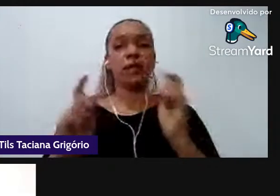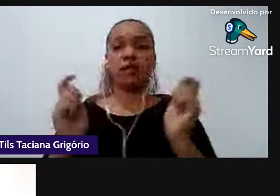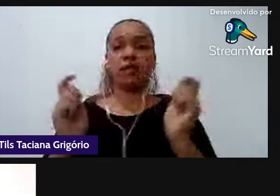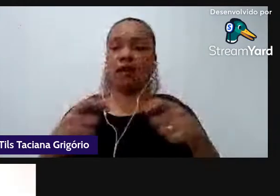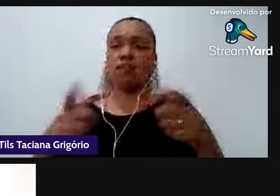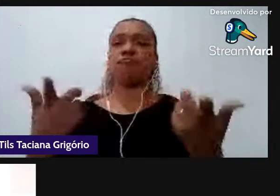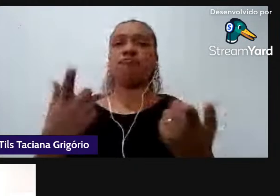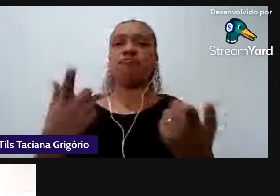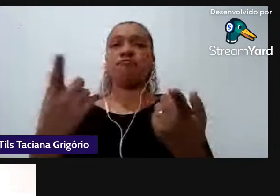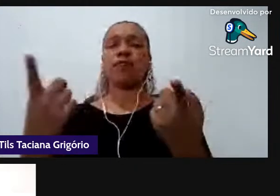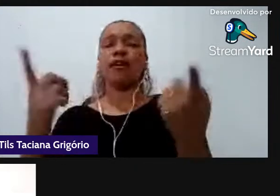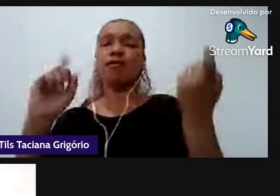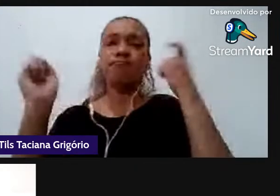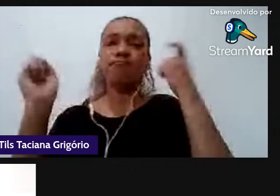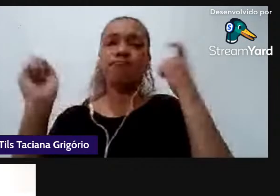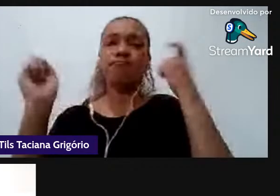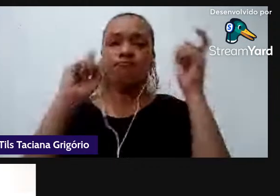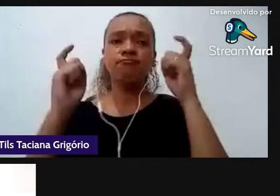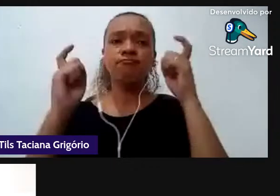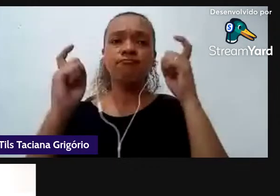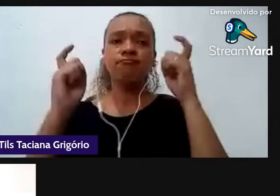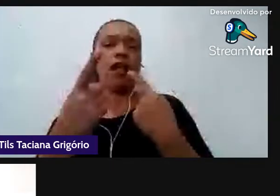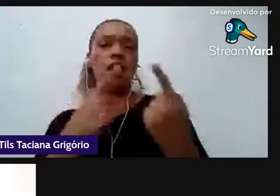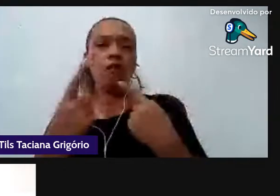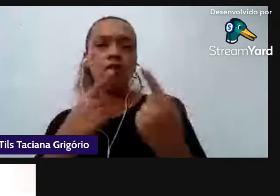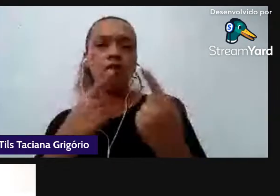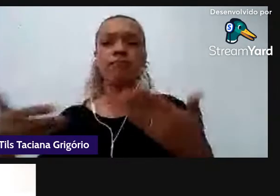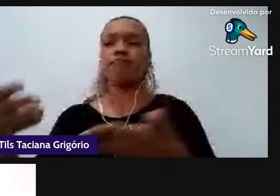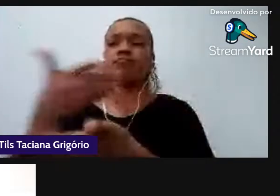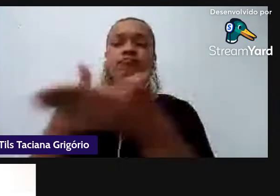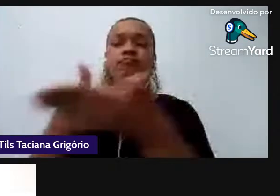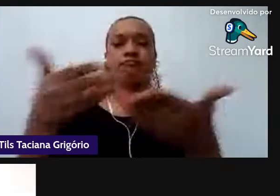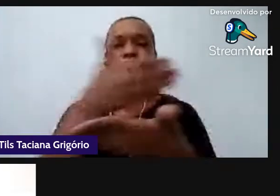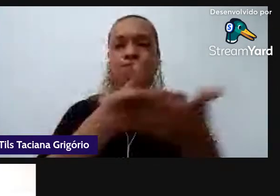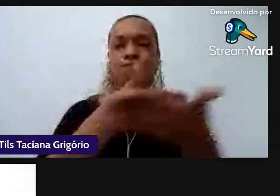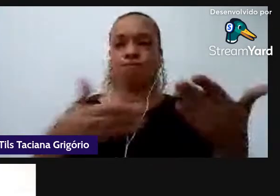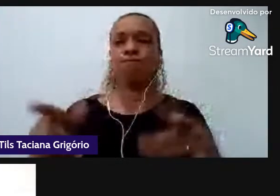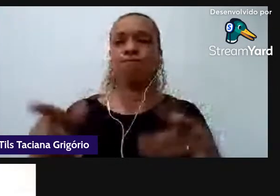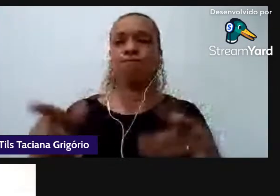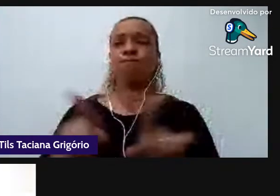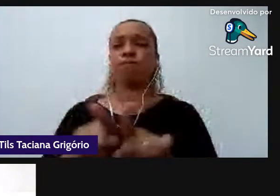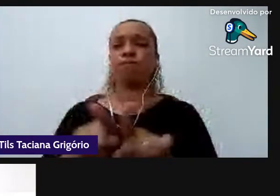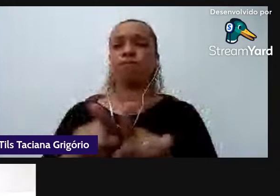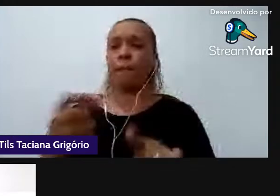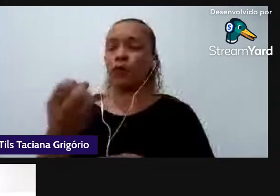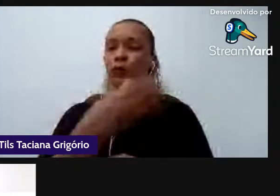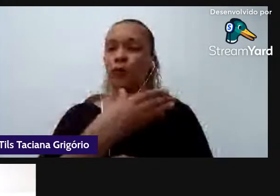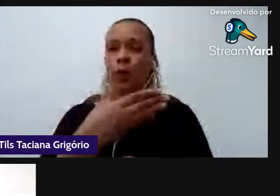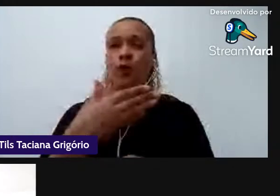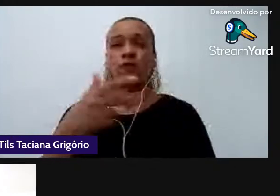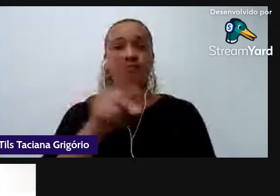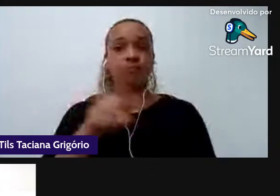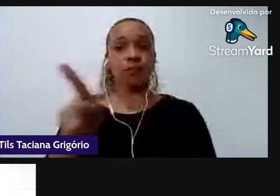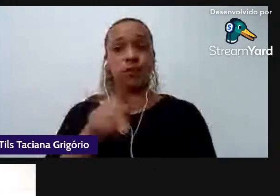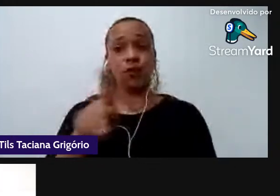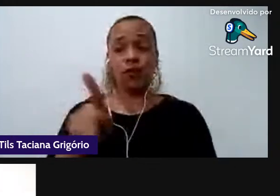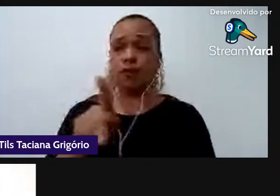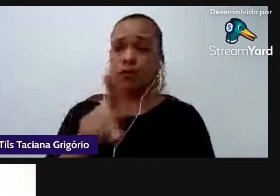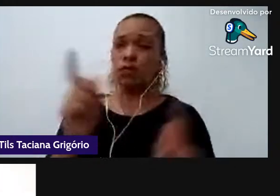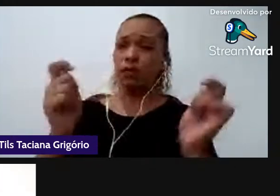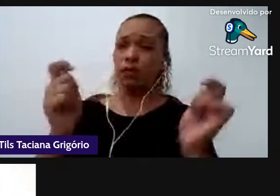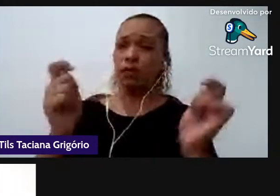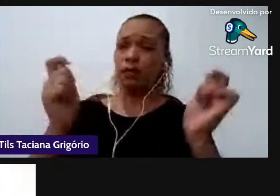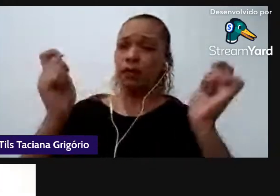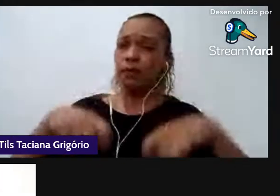consiga propor uma nova atuação propor que esse professor também aos poucos ele seja um professor